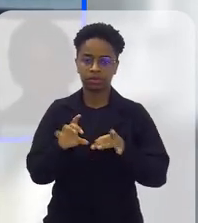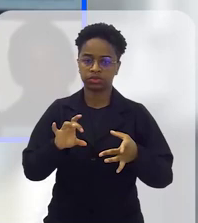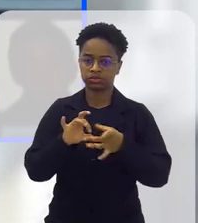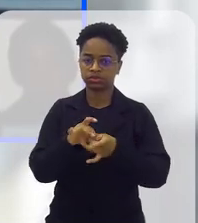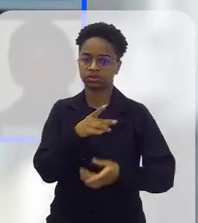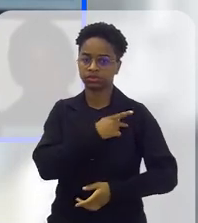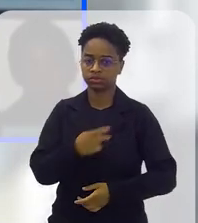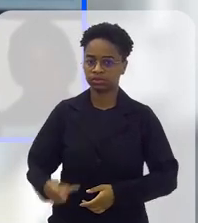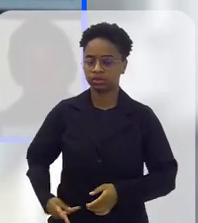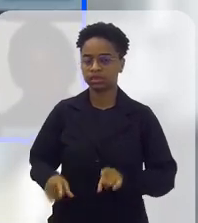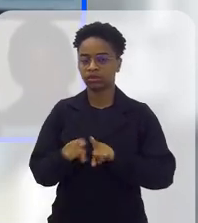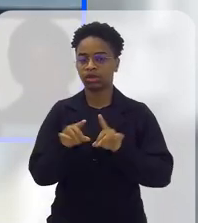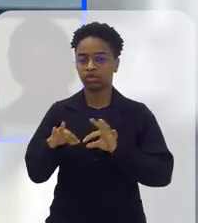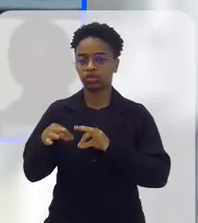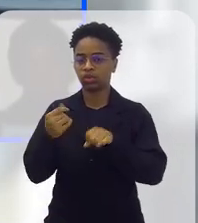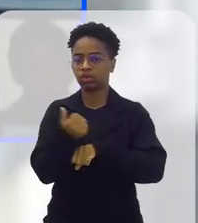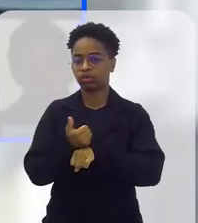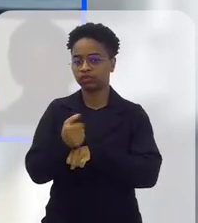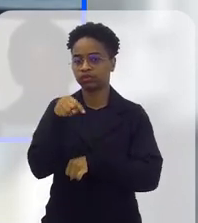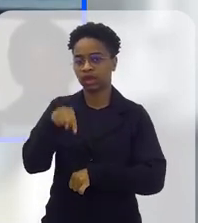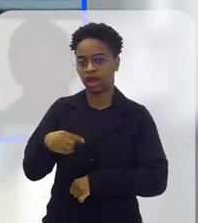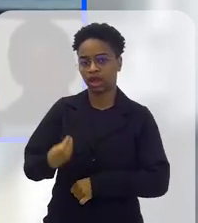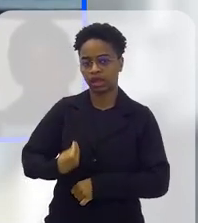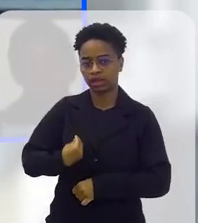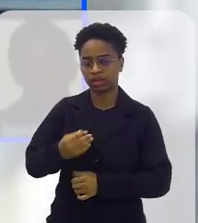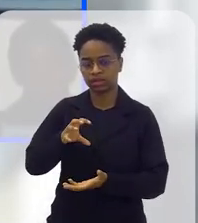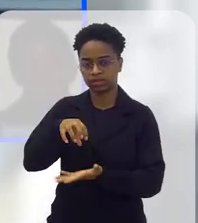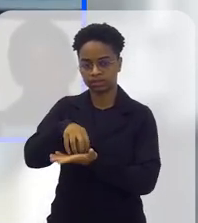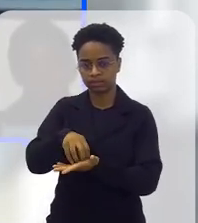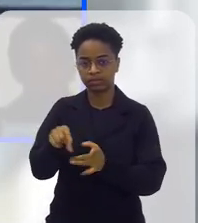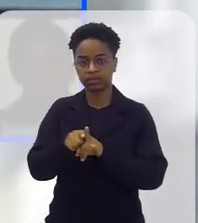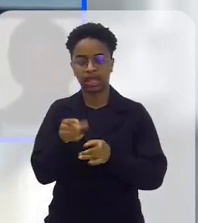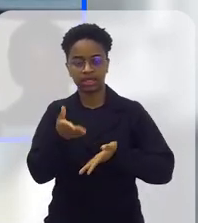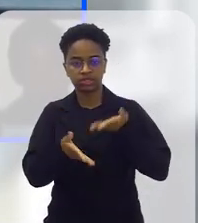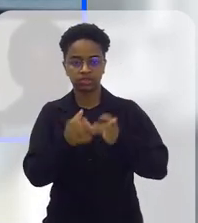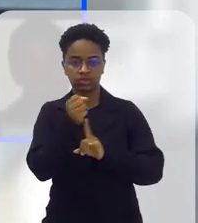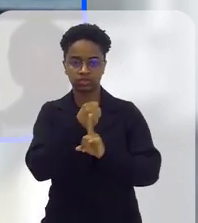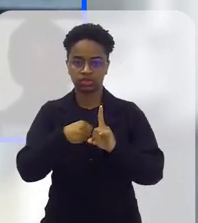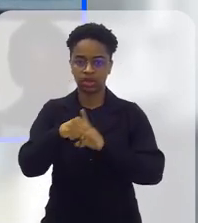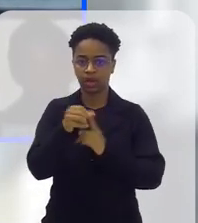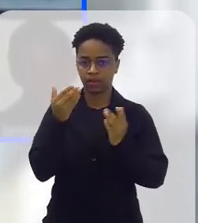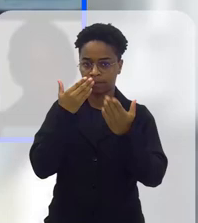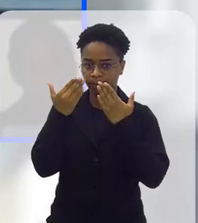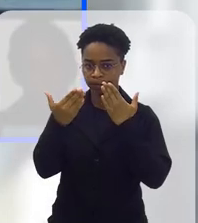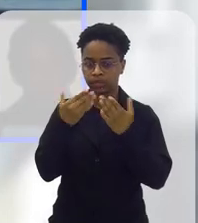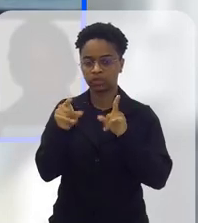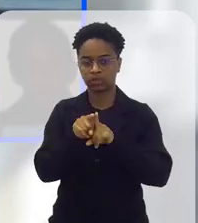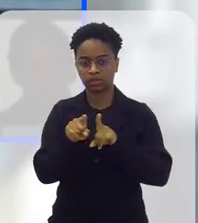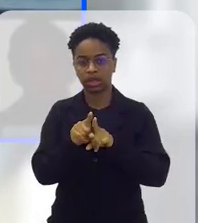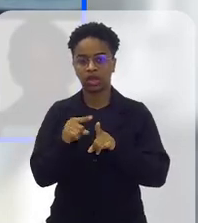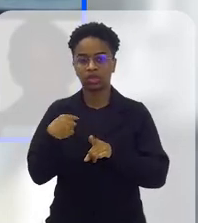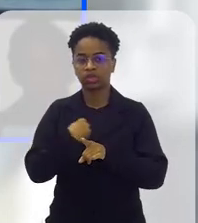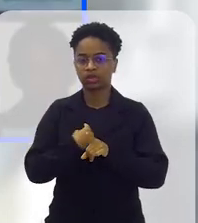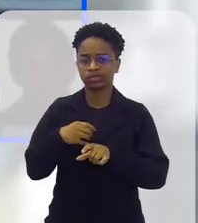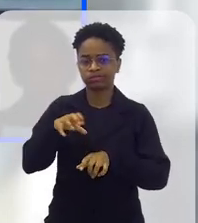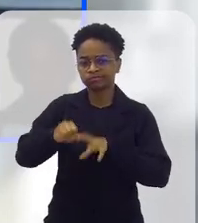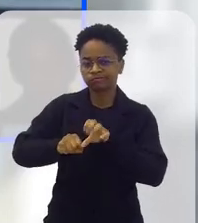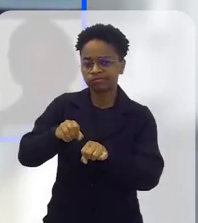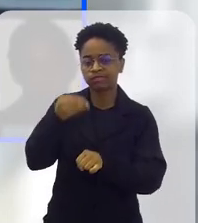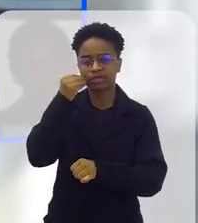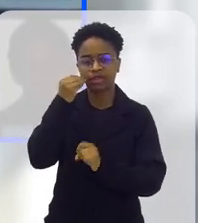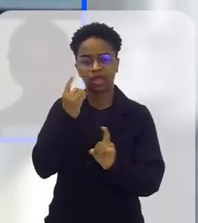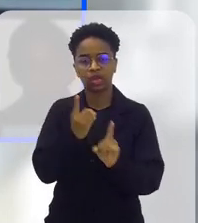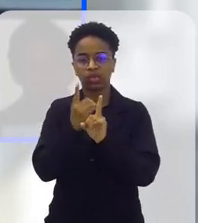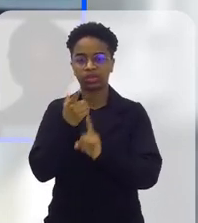presidência, junto com todos os técnicos aqui presentes na nossa sede, assistentes sociais, psicólogos, estamos fazendo tudo